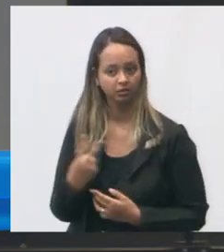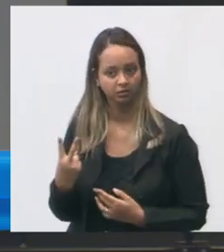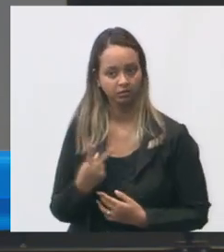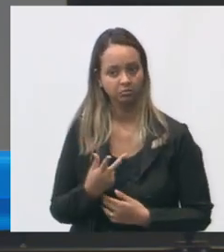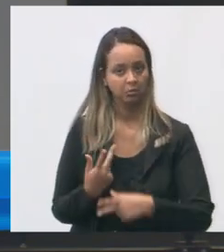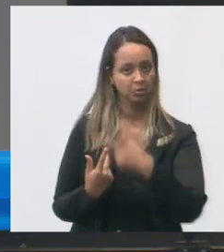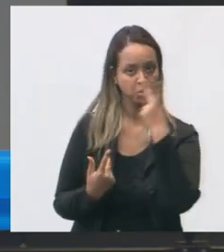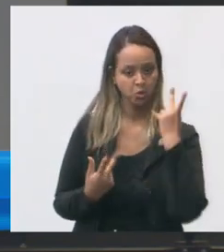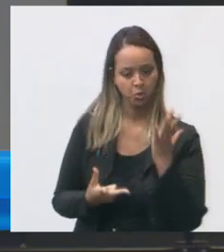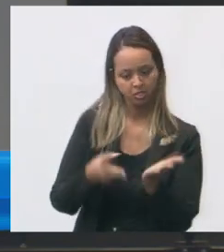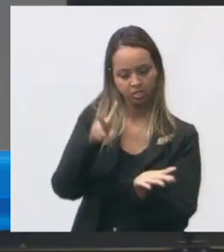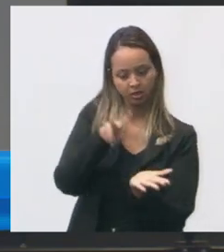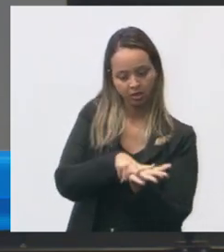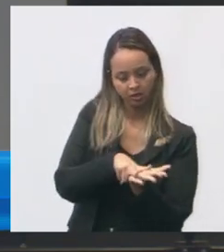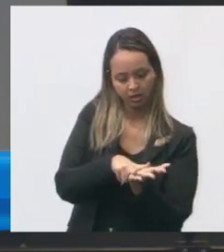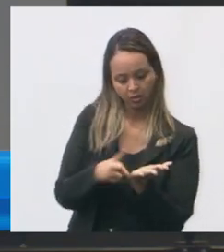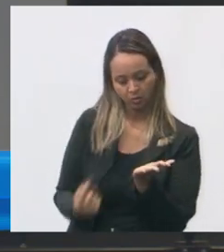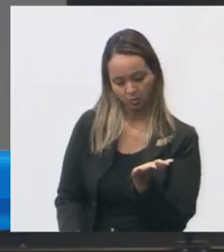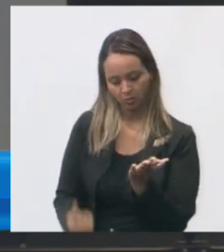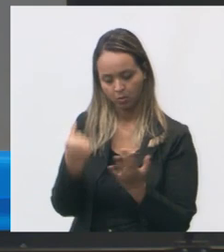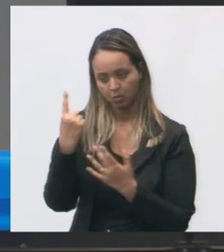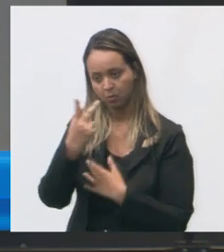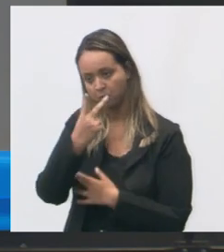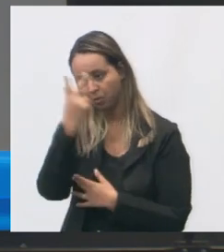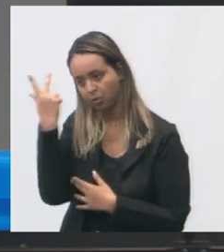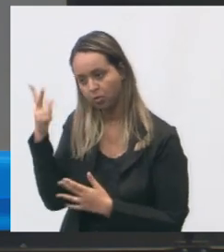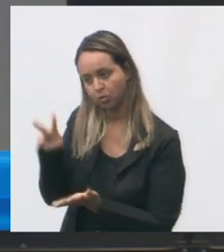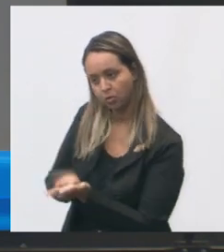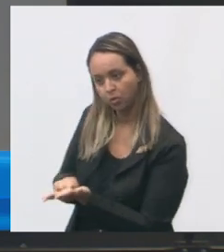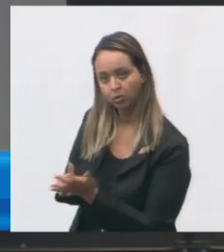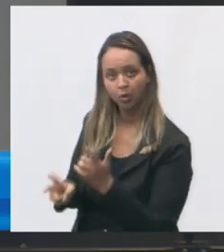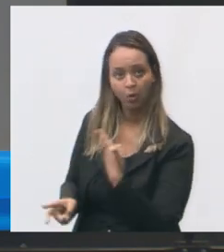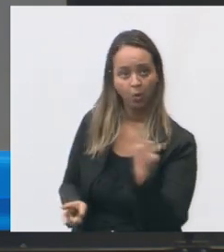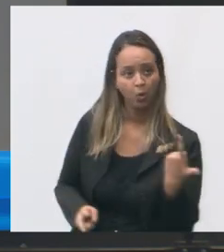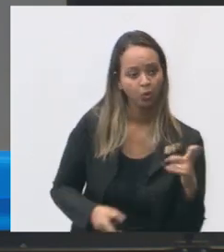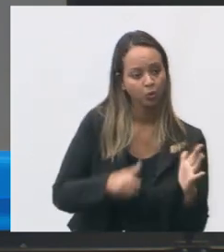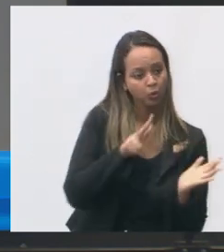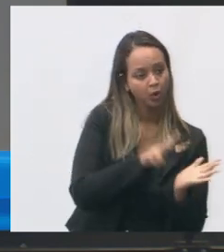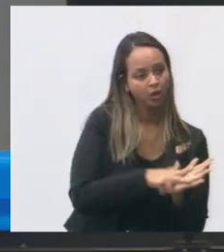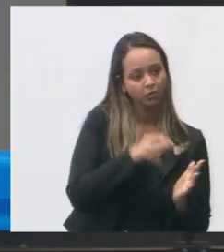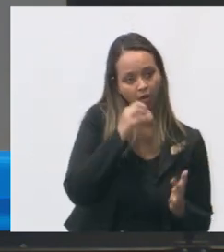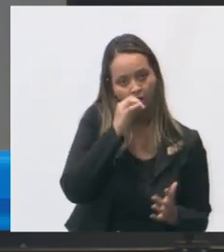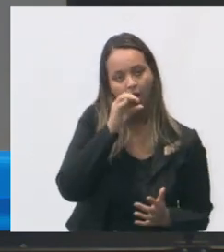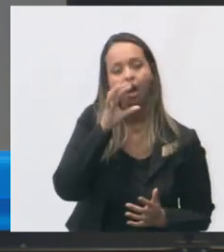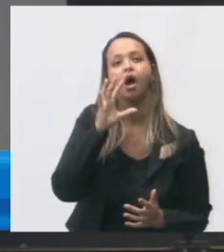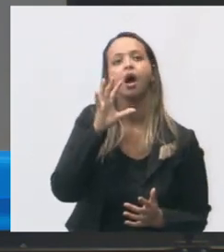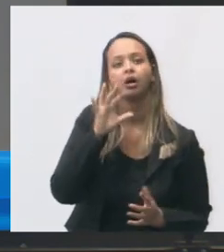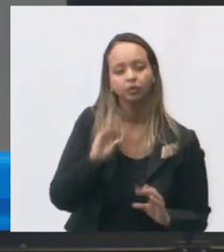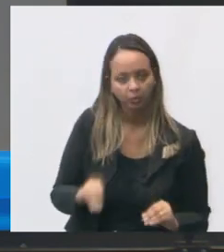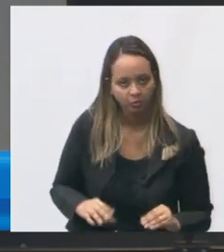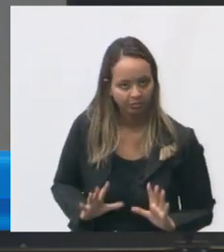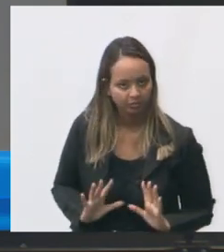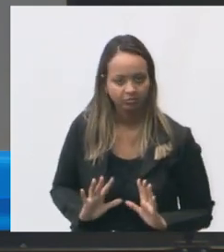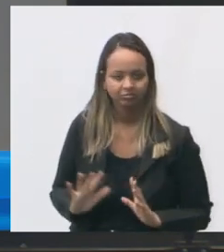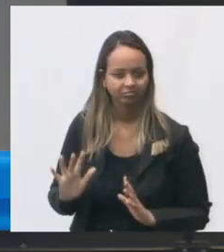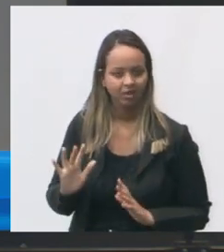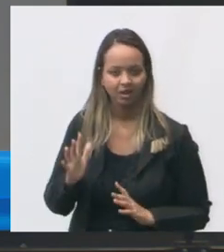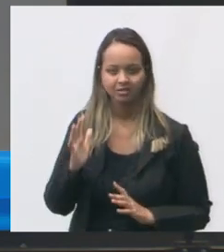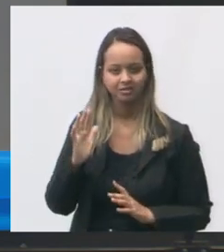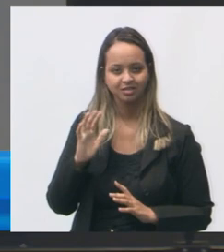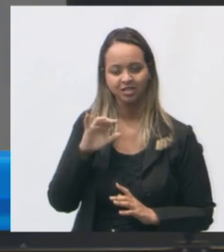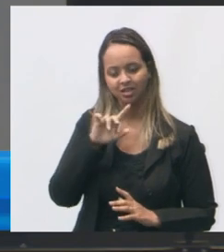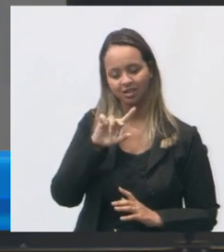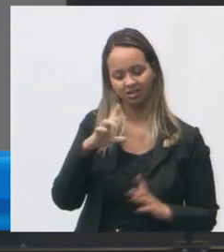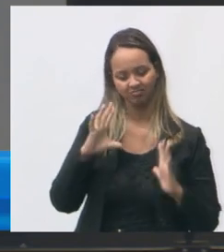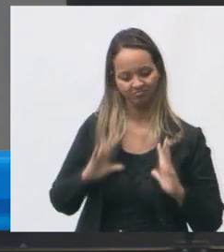odontologia então enquanto tem uma pessoa aqui sendo atendida a outra está do lado aqui abrindo a boca todo mundo junto então o padrão das